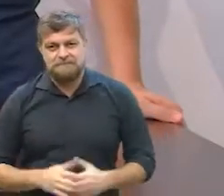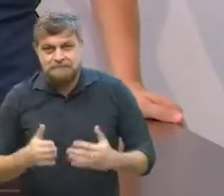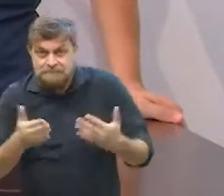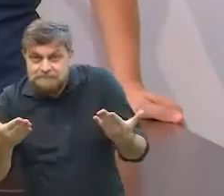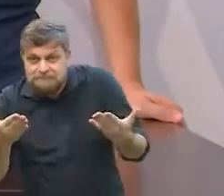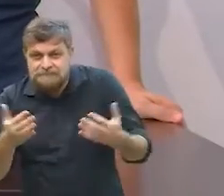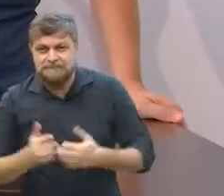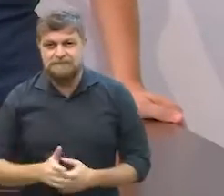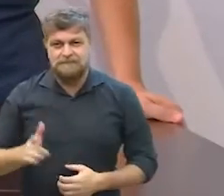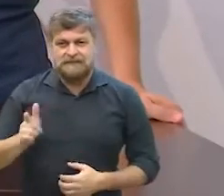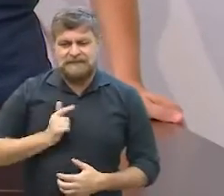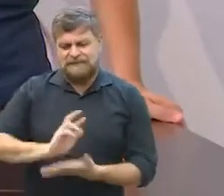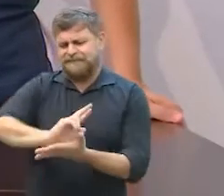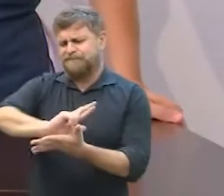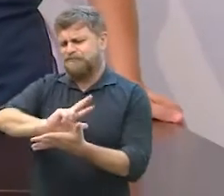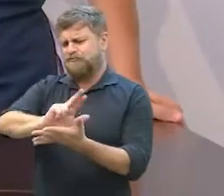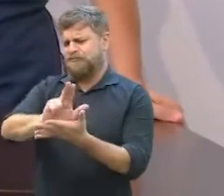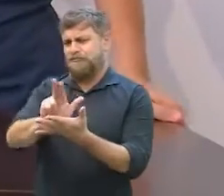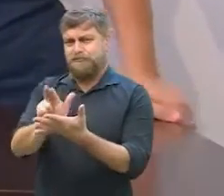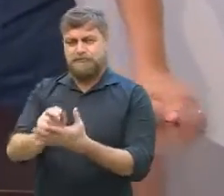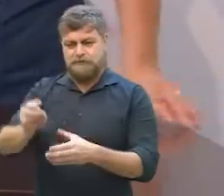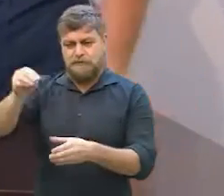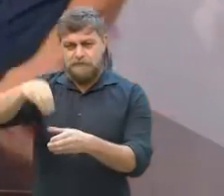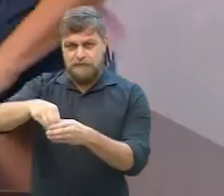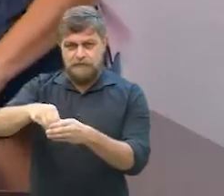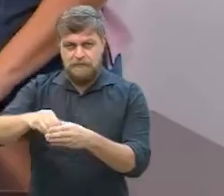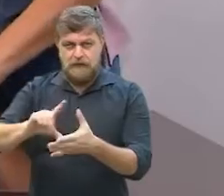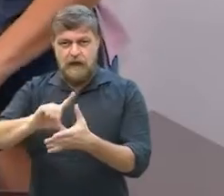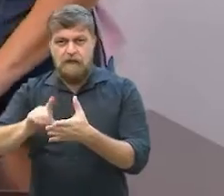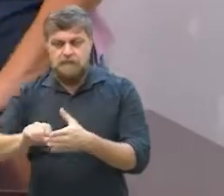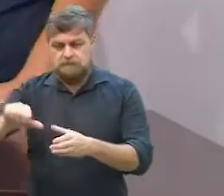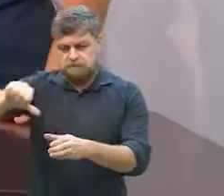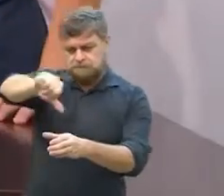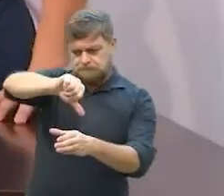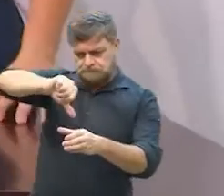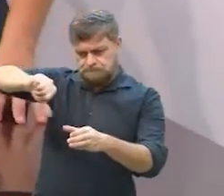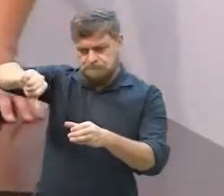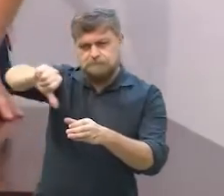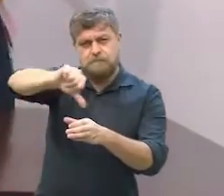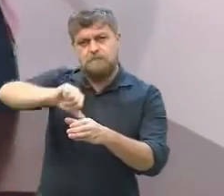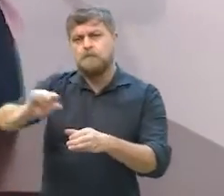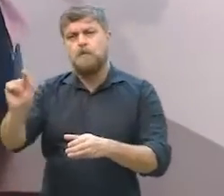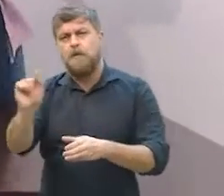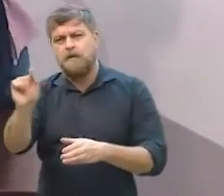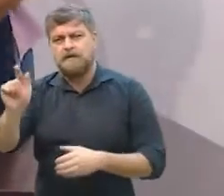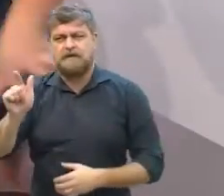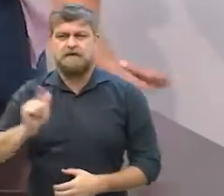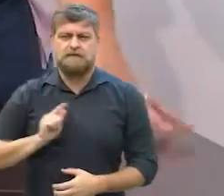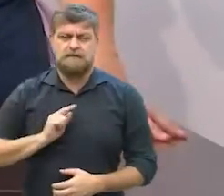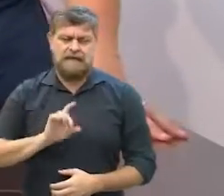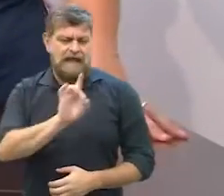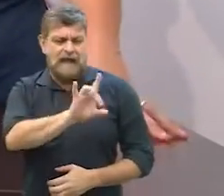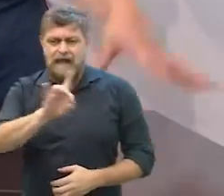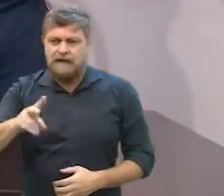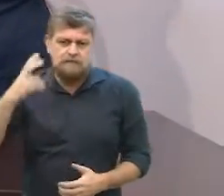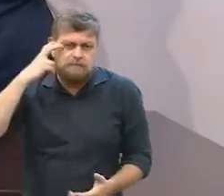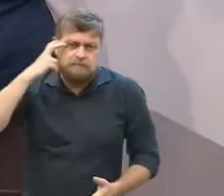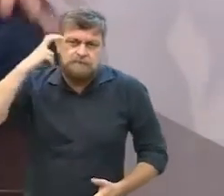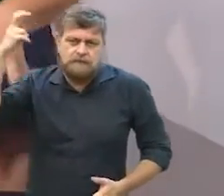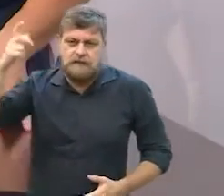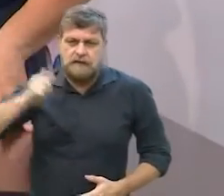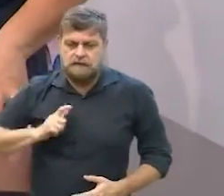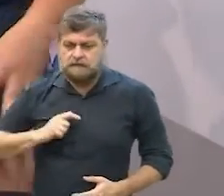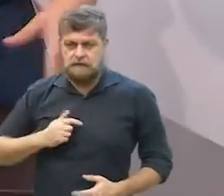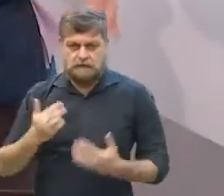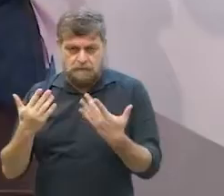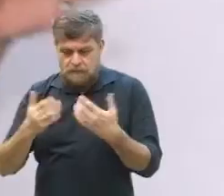bom tem vários recheios não é vamos falar da cobertura? porque tem várias coberturas também né? aí é muito da criatividade do que